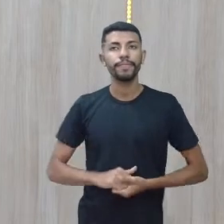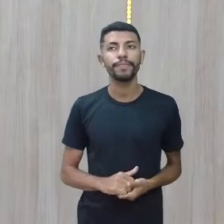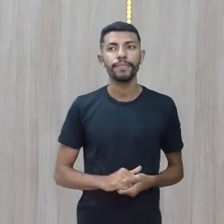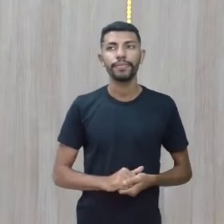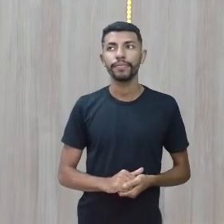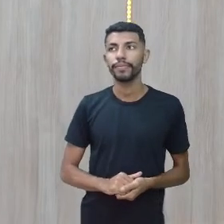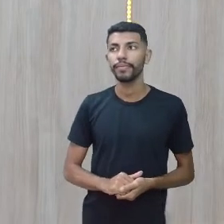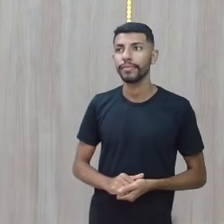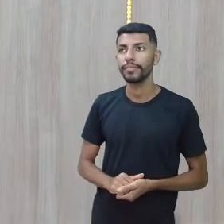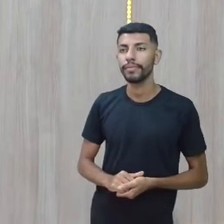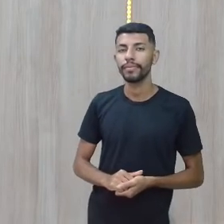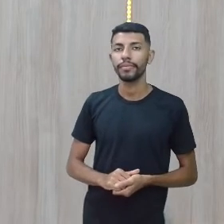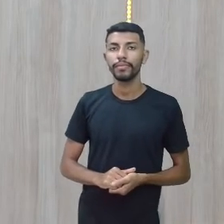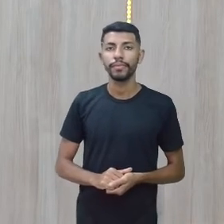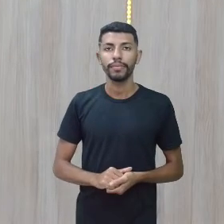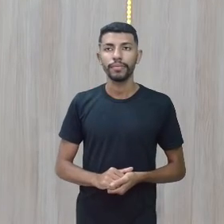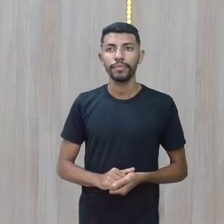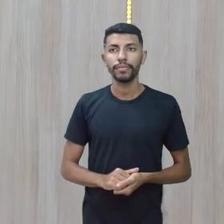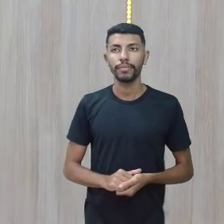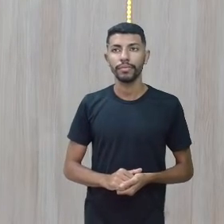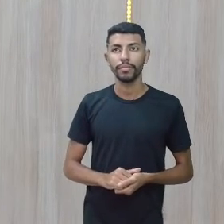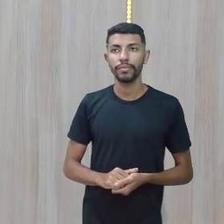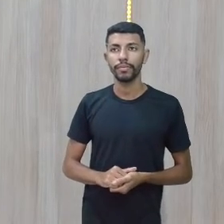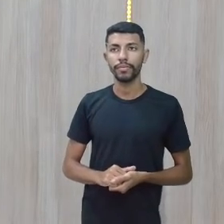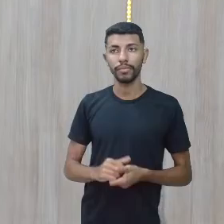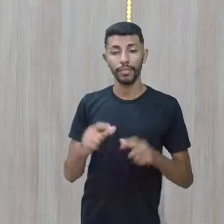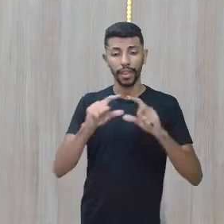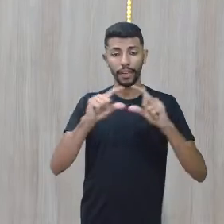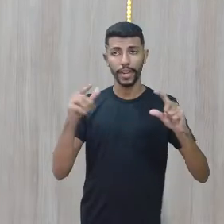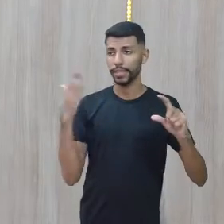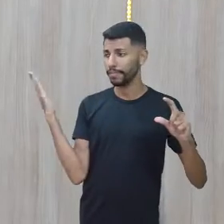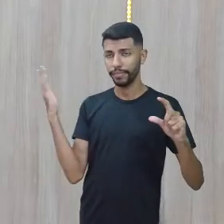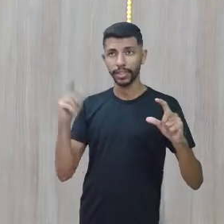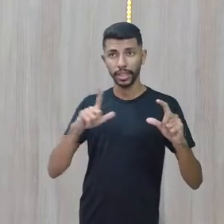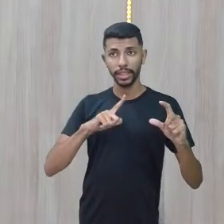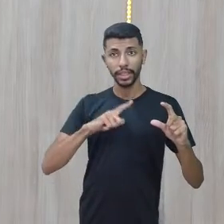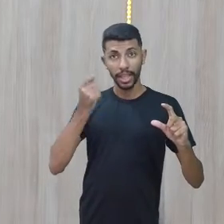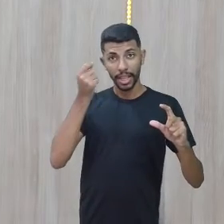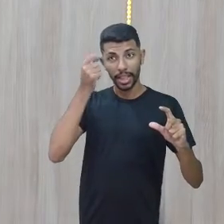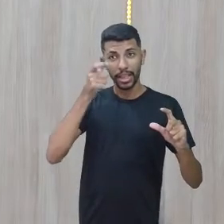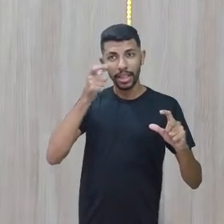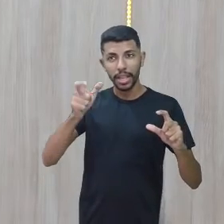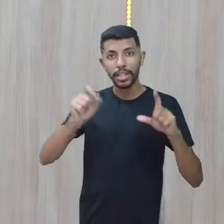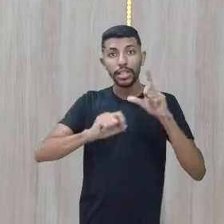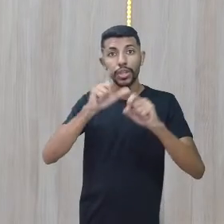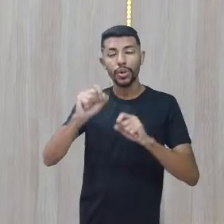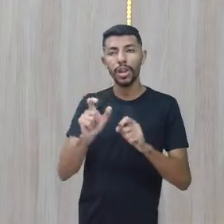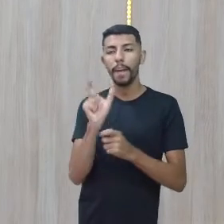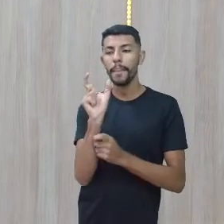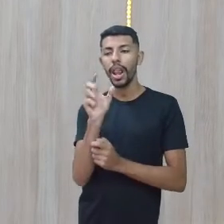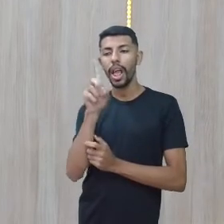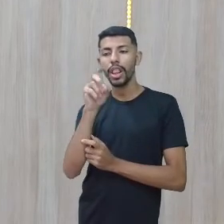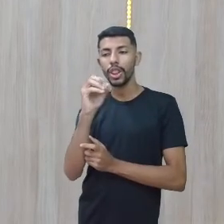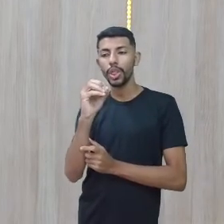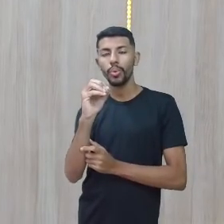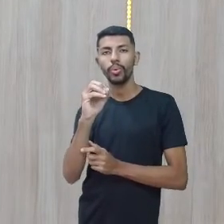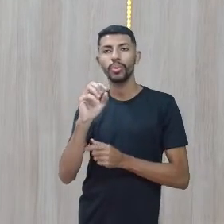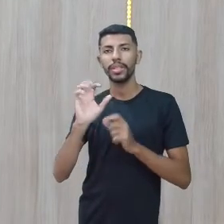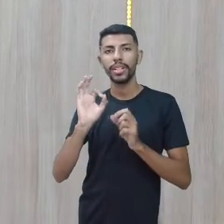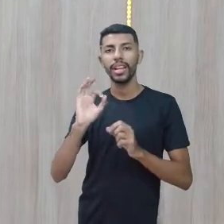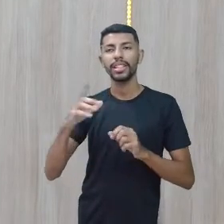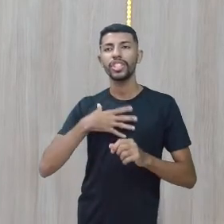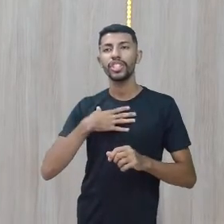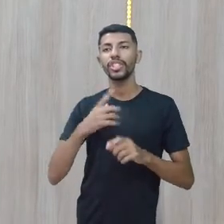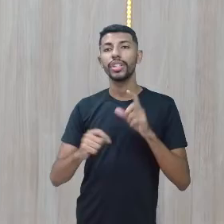Vamos fazer isso. Quando a gente fala let's do this, nós temos também algo aqui interessante, que é o do de forma imperativa. E a gente